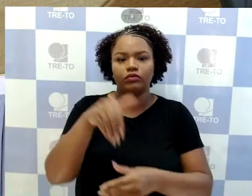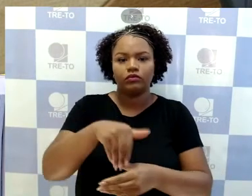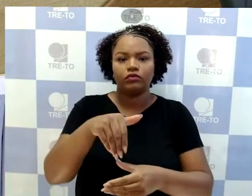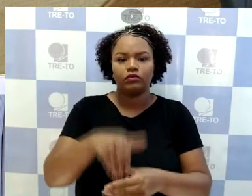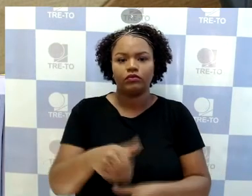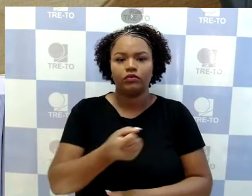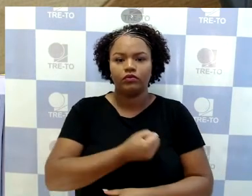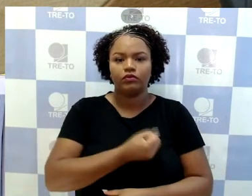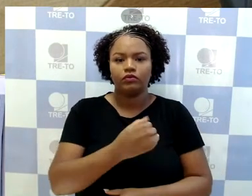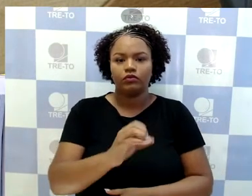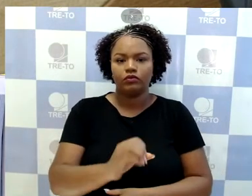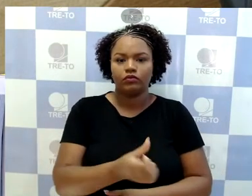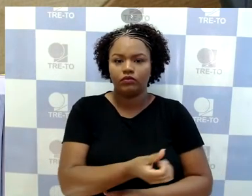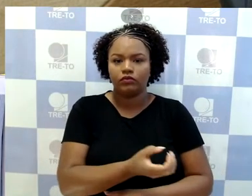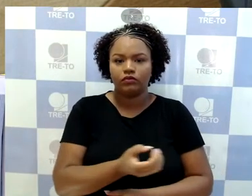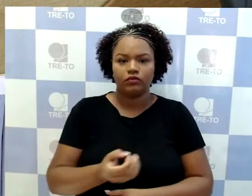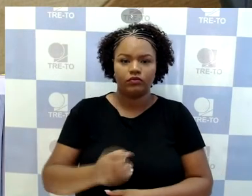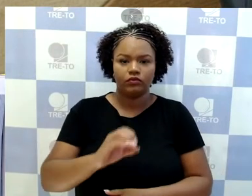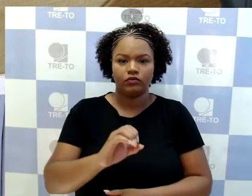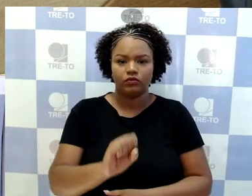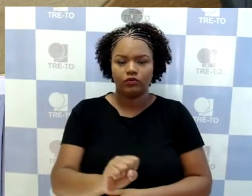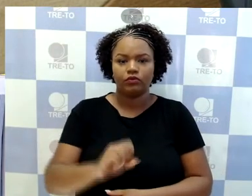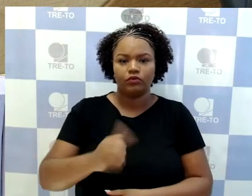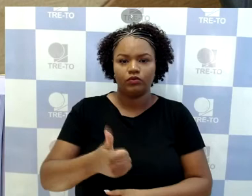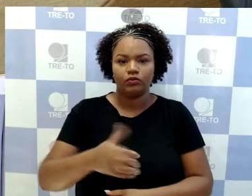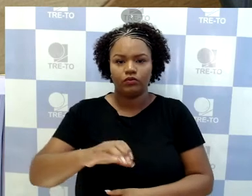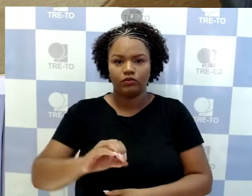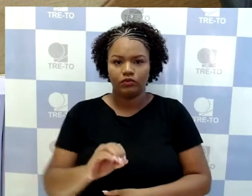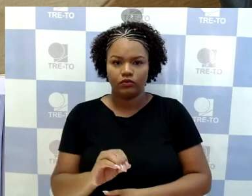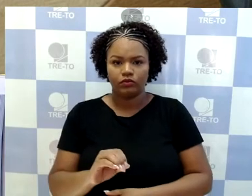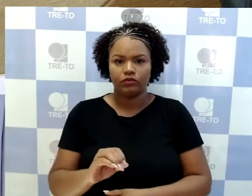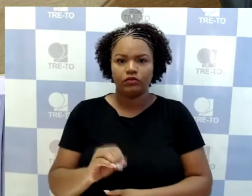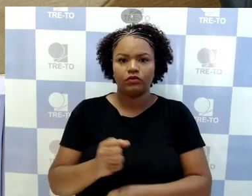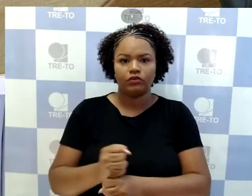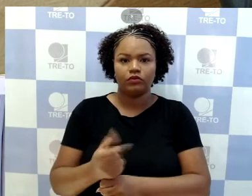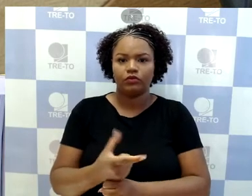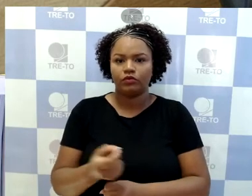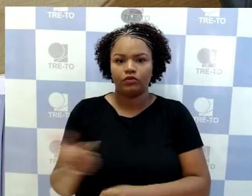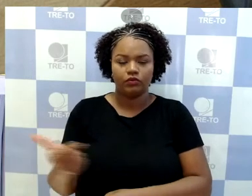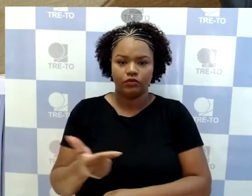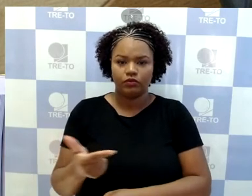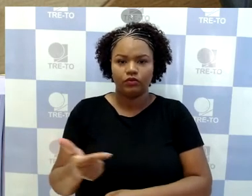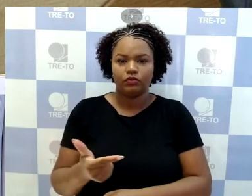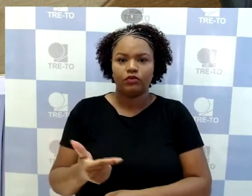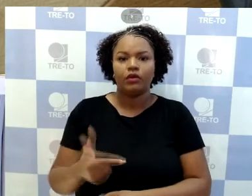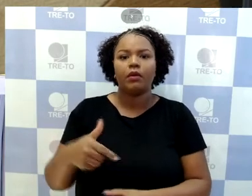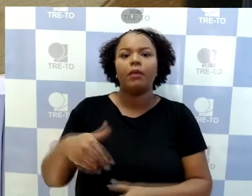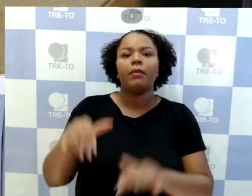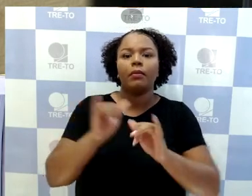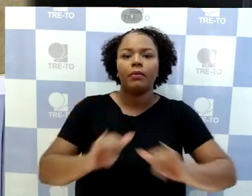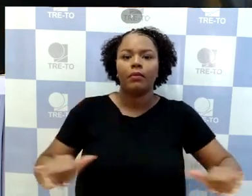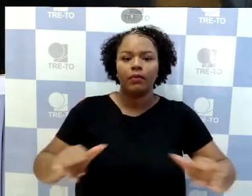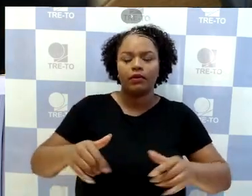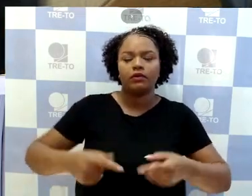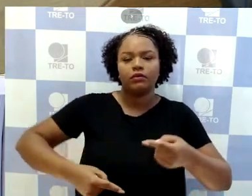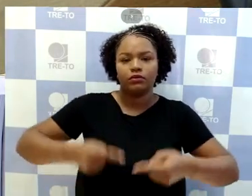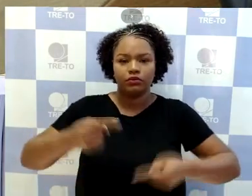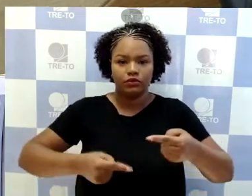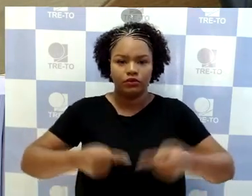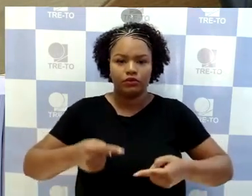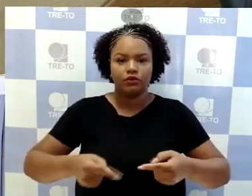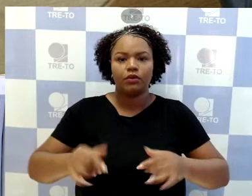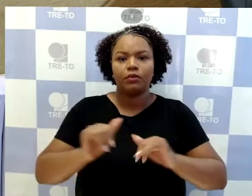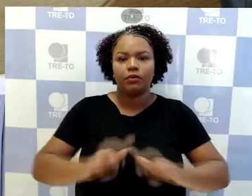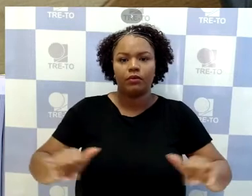-10.2020. Propaganda política. Propaganda eleitoral. Propaganda eleitoral bem